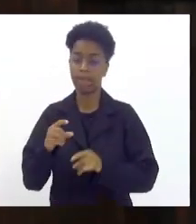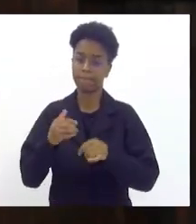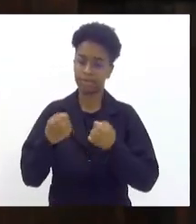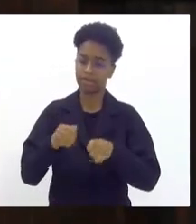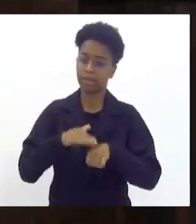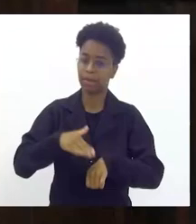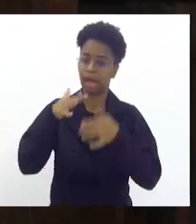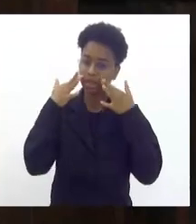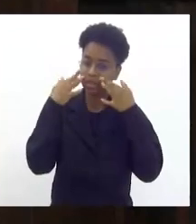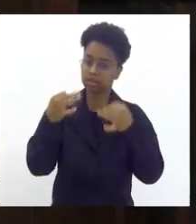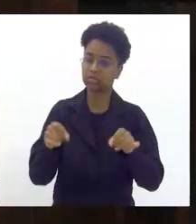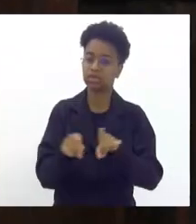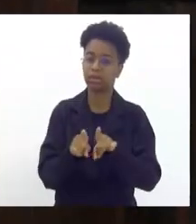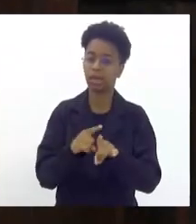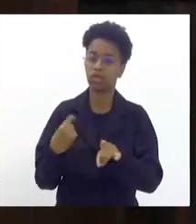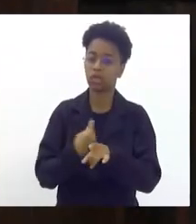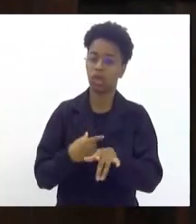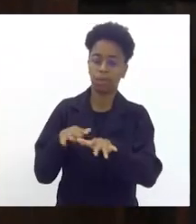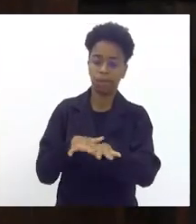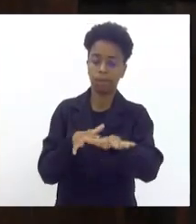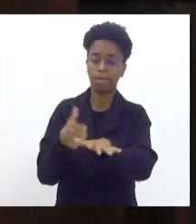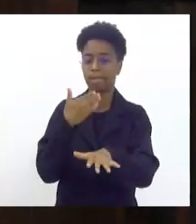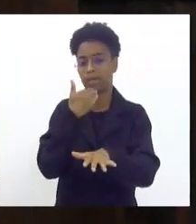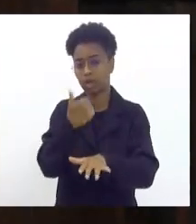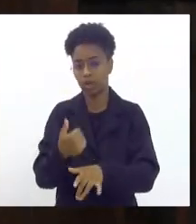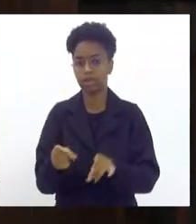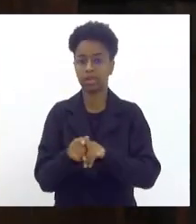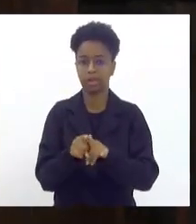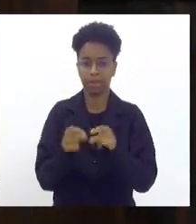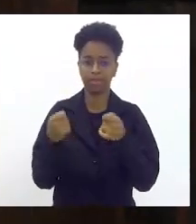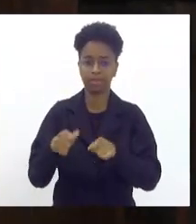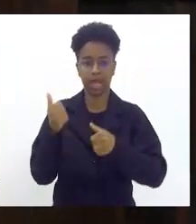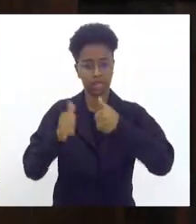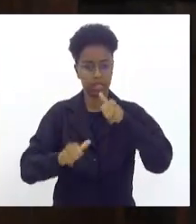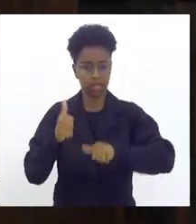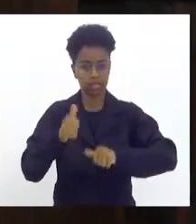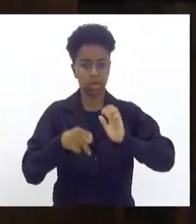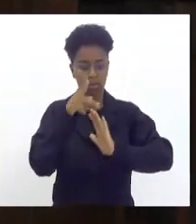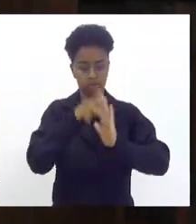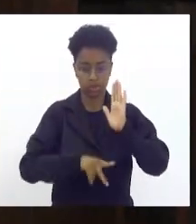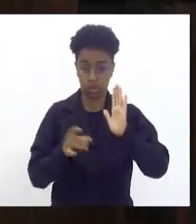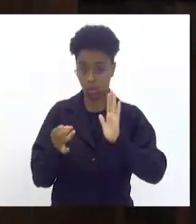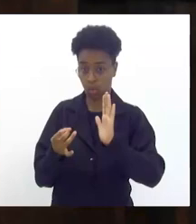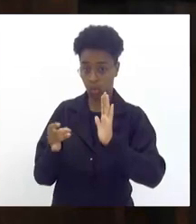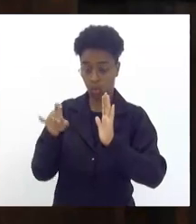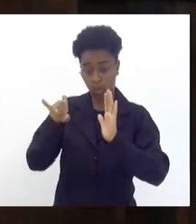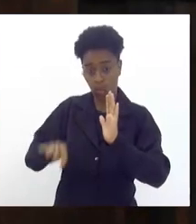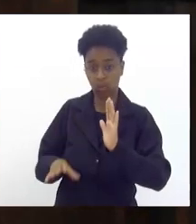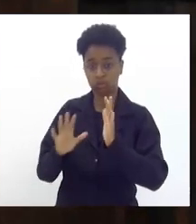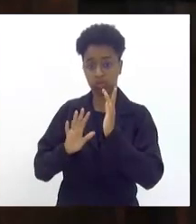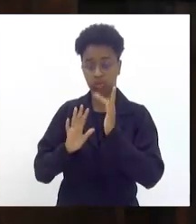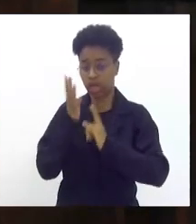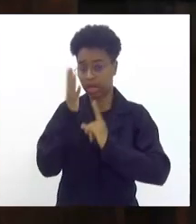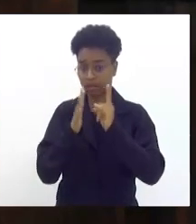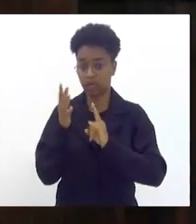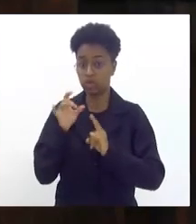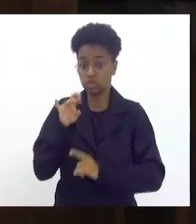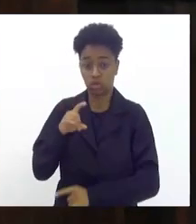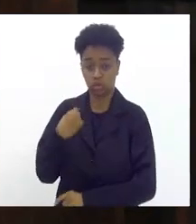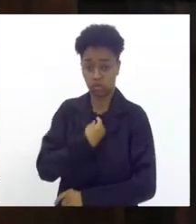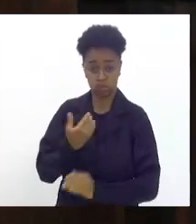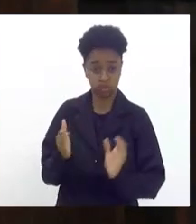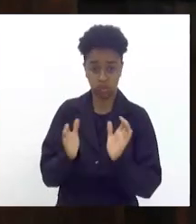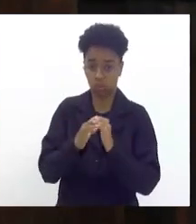melhor, que seja revisto o projeto do último carnaval, que eu acredito que não só para a União gerou muita dificuldade a